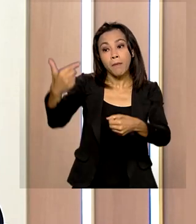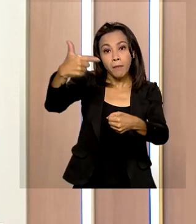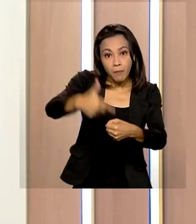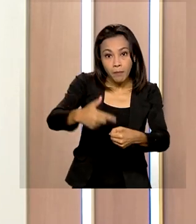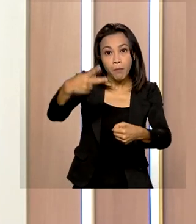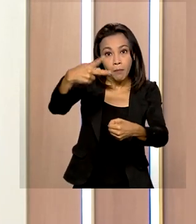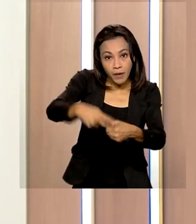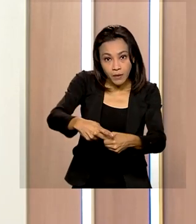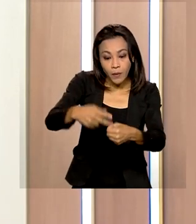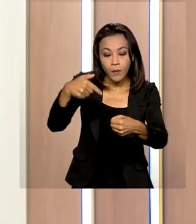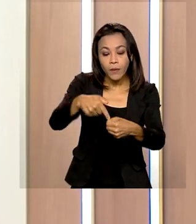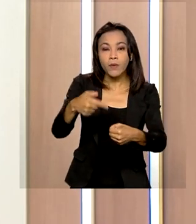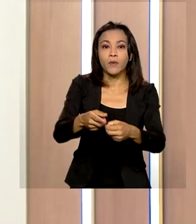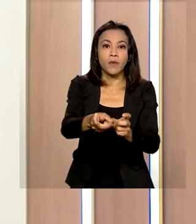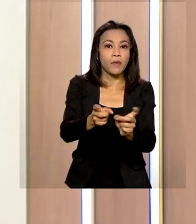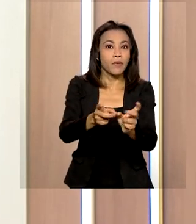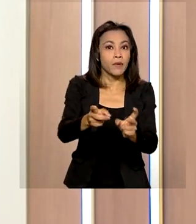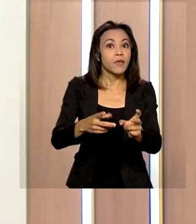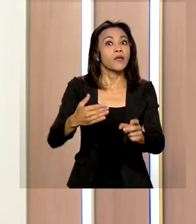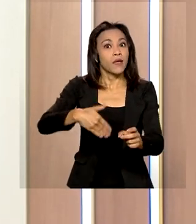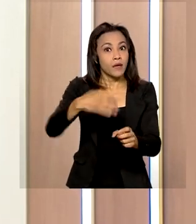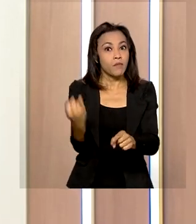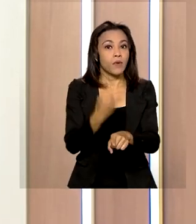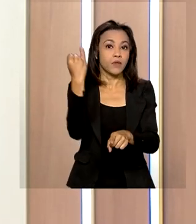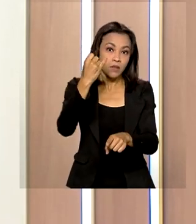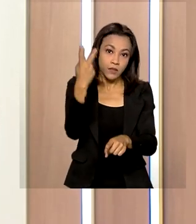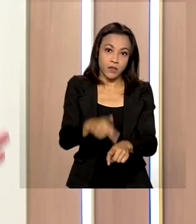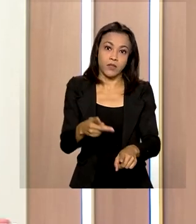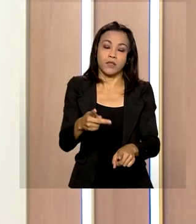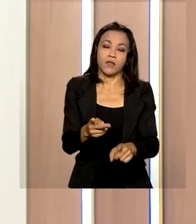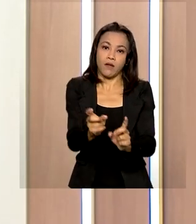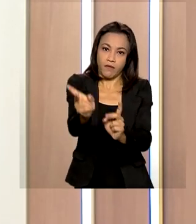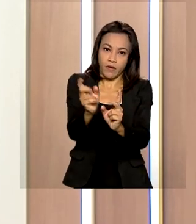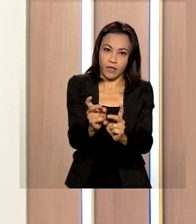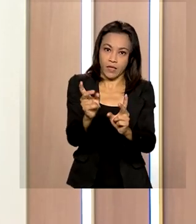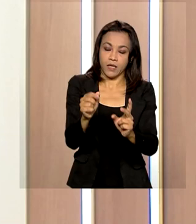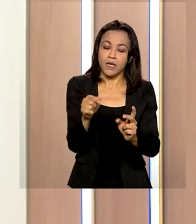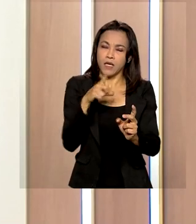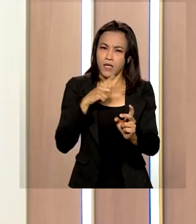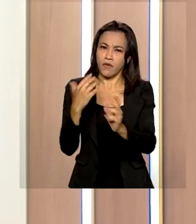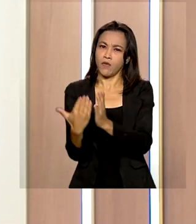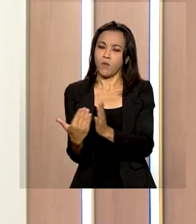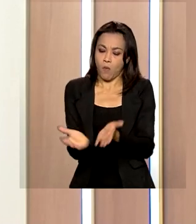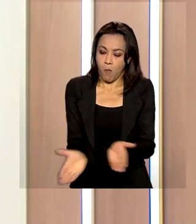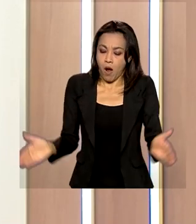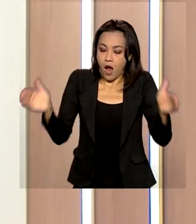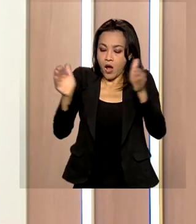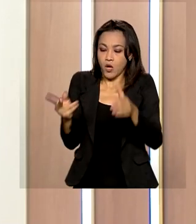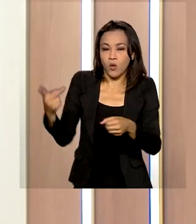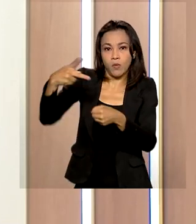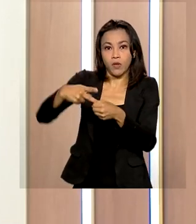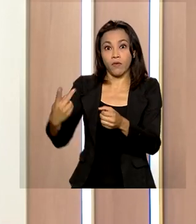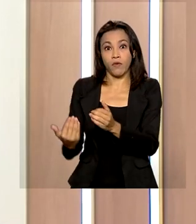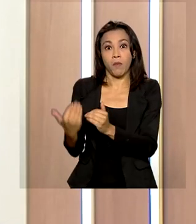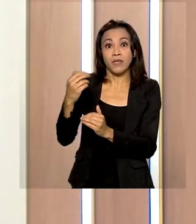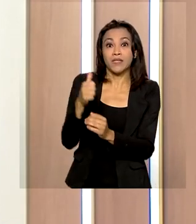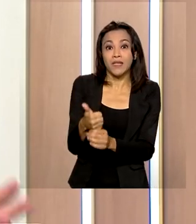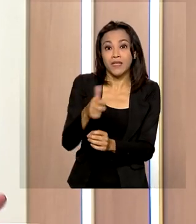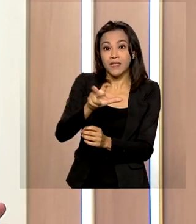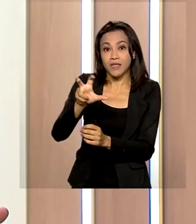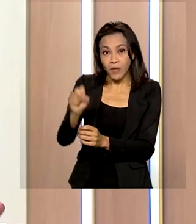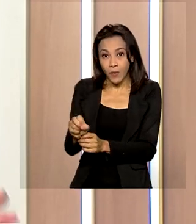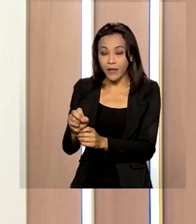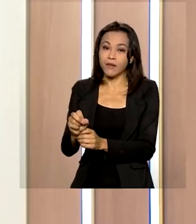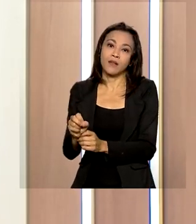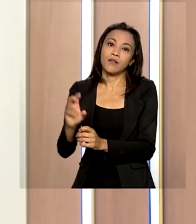cada vez mais importantes nas exportações brasileiras, uma vez que o barril do petróleo teve um aumento considerável, chegou a 140 dólares e agora está